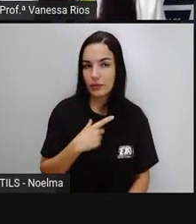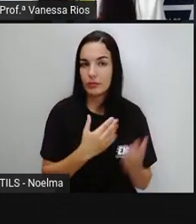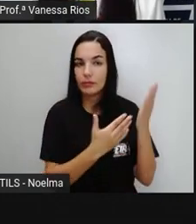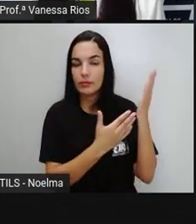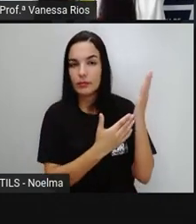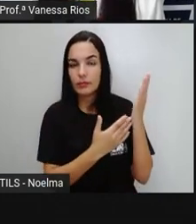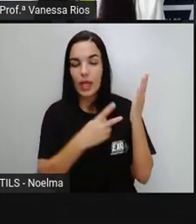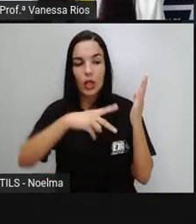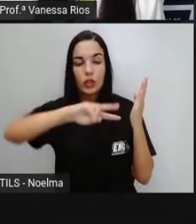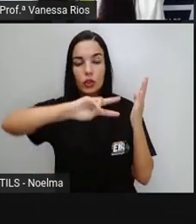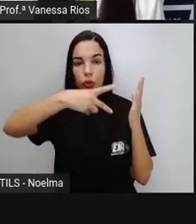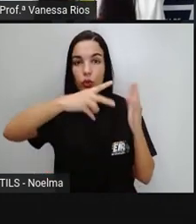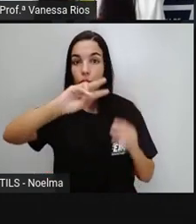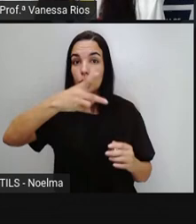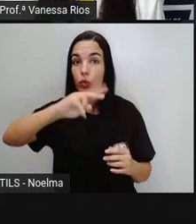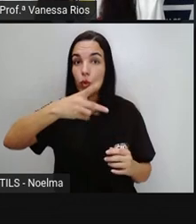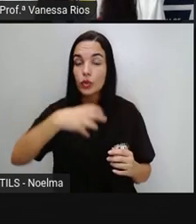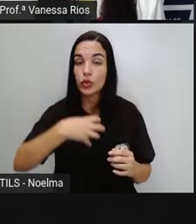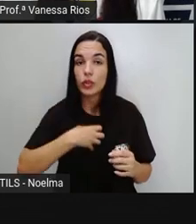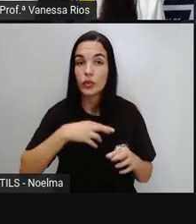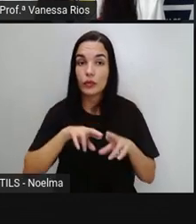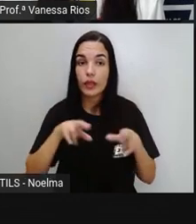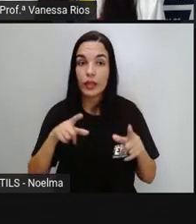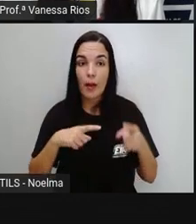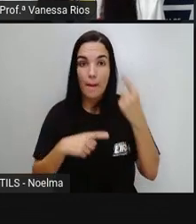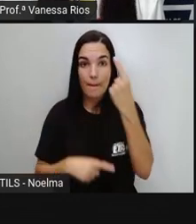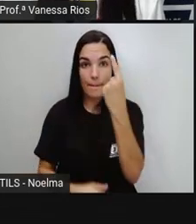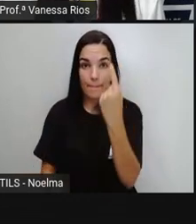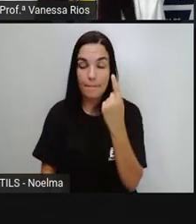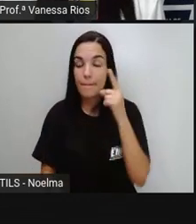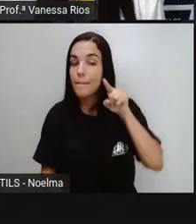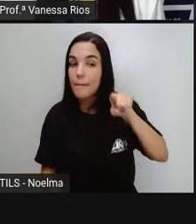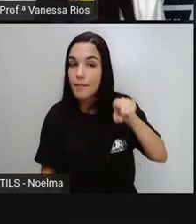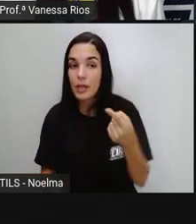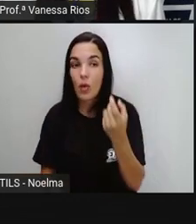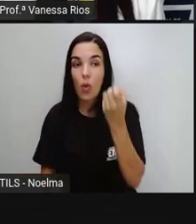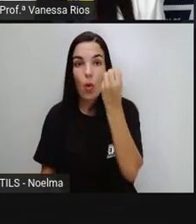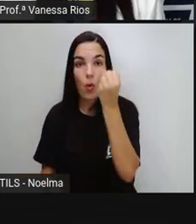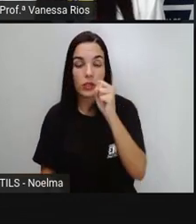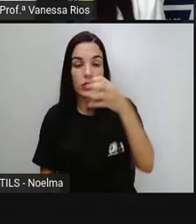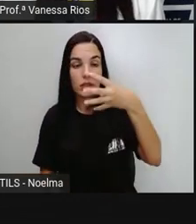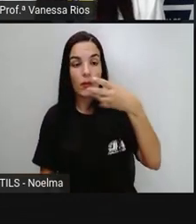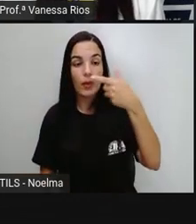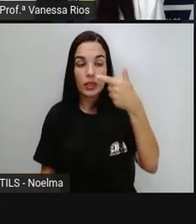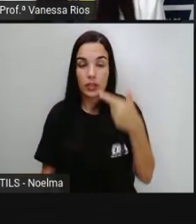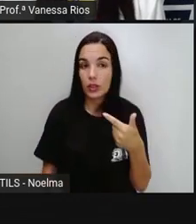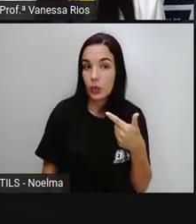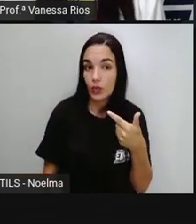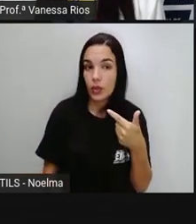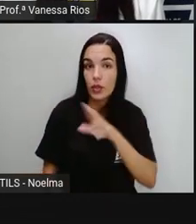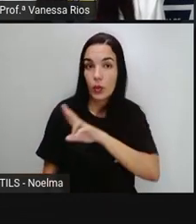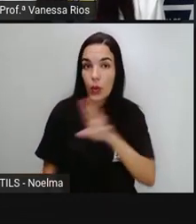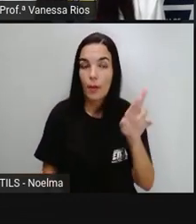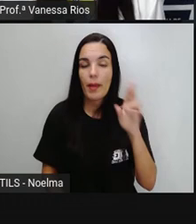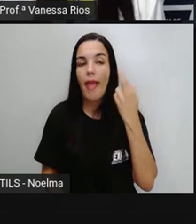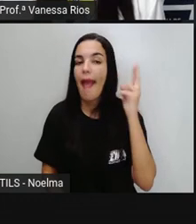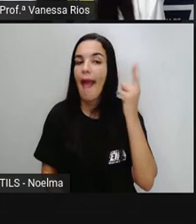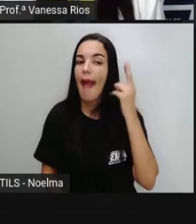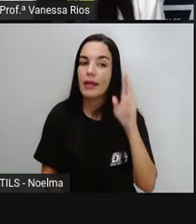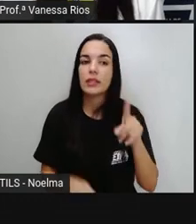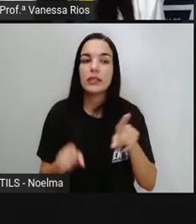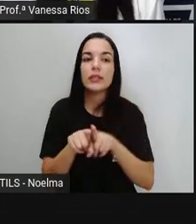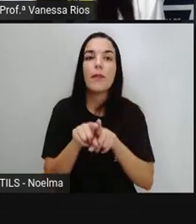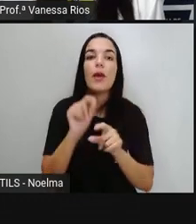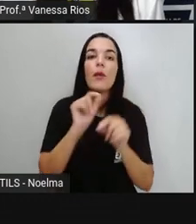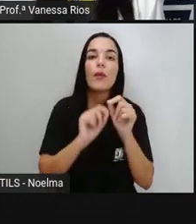preço De duas formas Diferentes R$1.842 E também Através